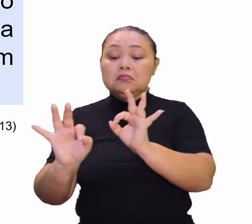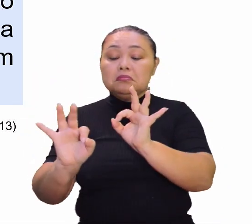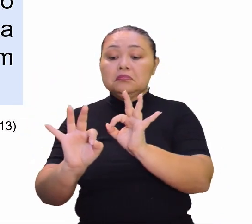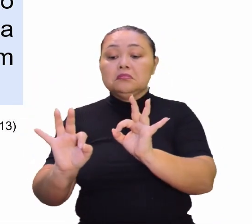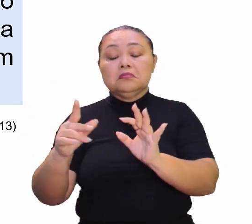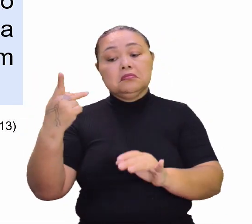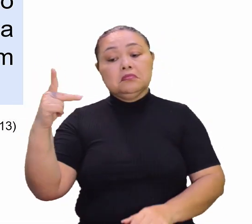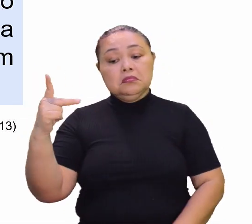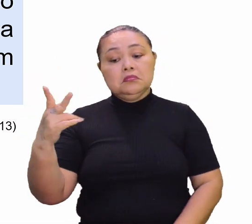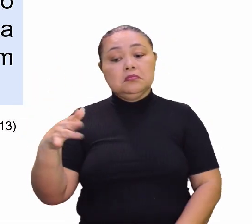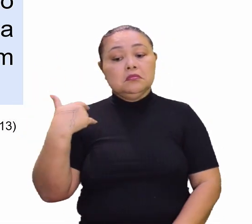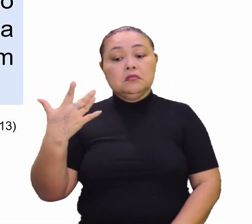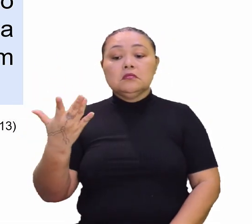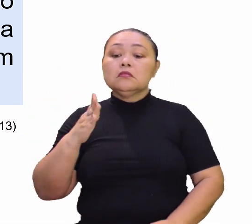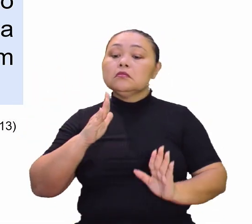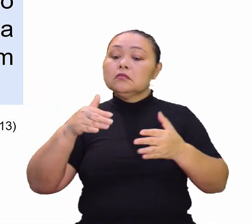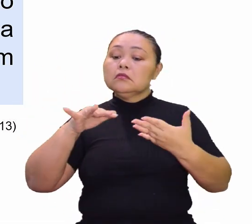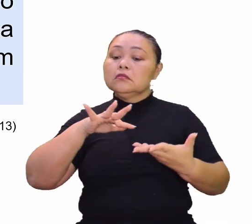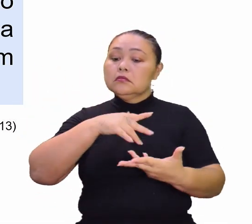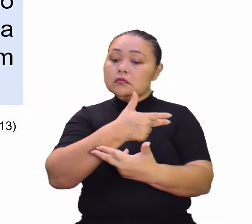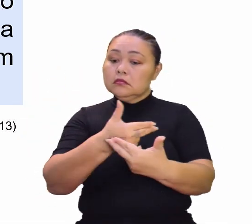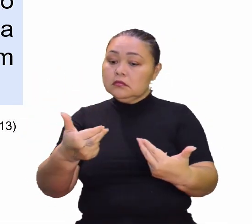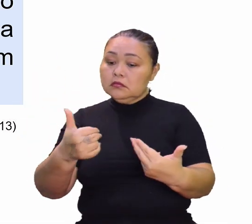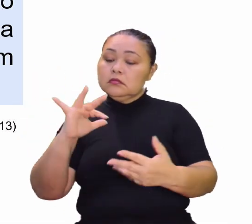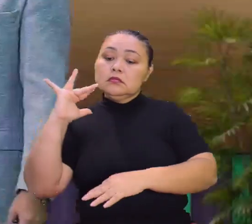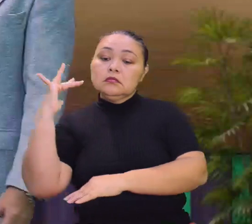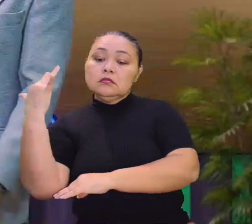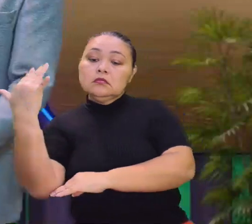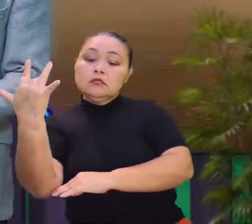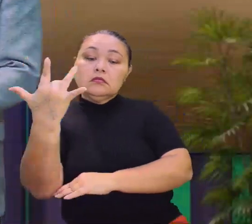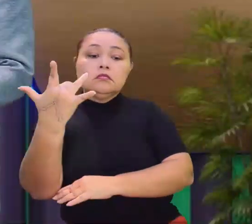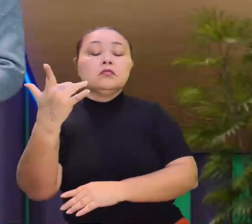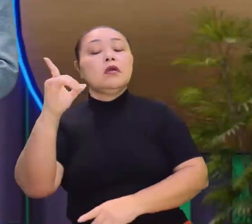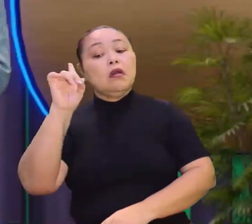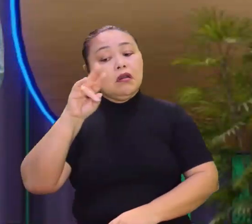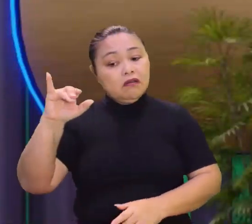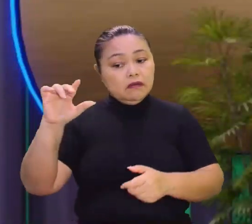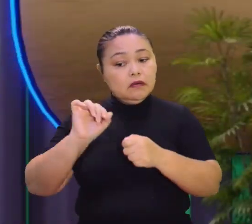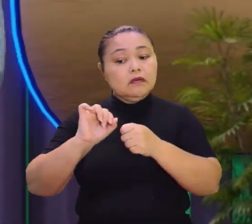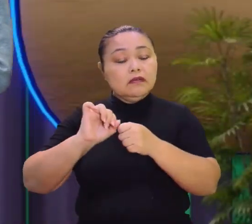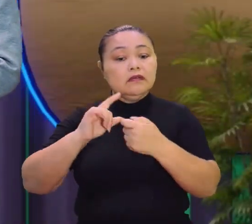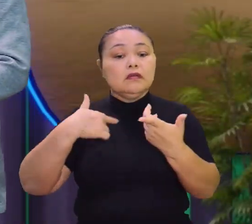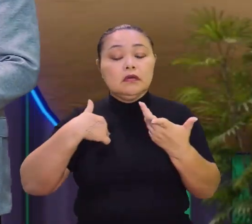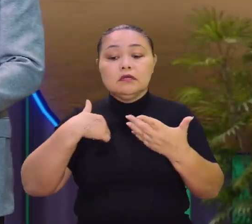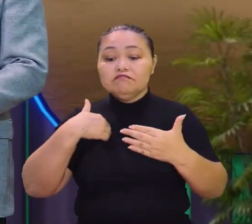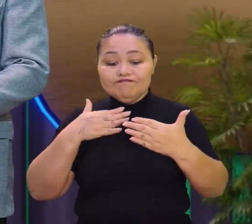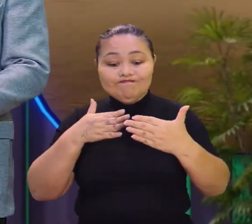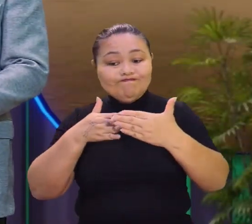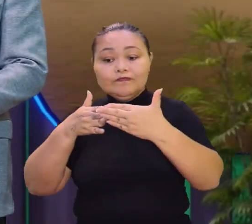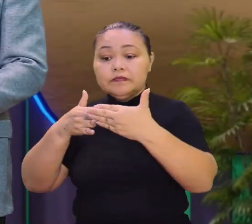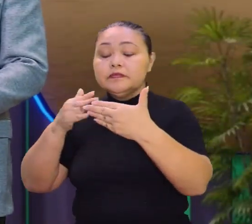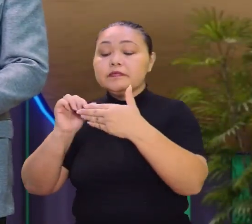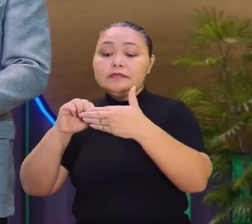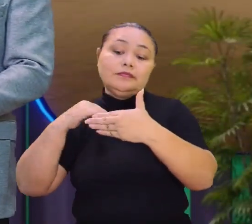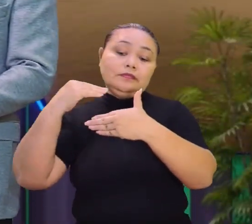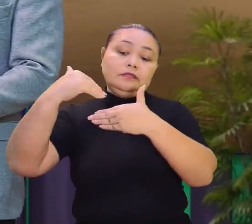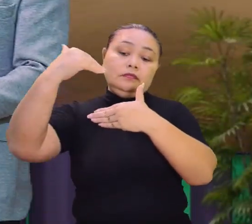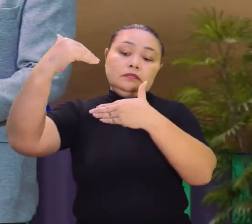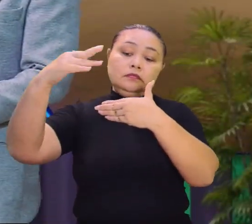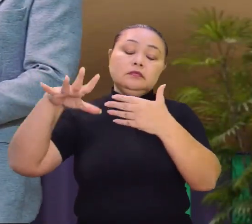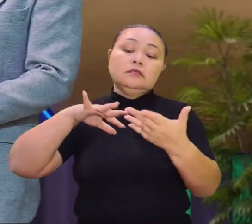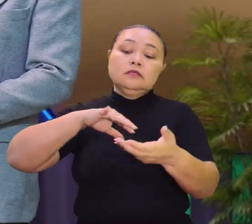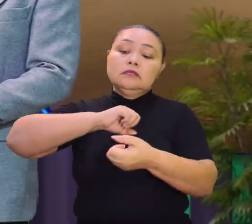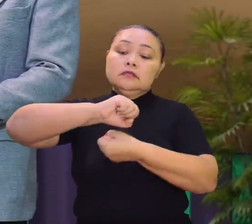a sua parte acerca do meio ambiente, vai comprometer este desenvolvimento sustentável do mundo.